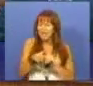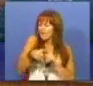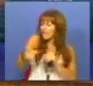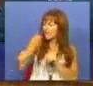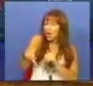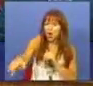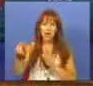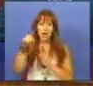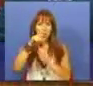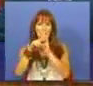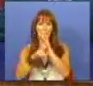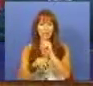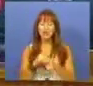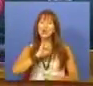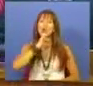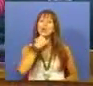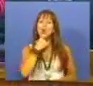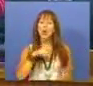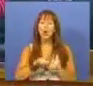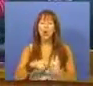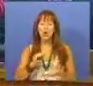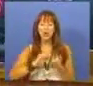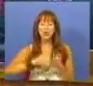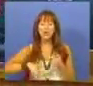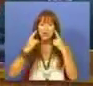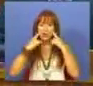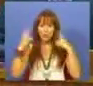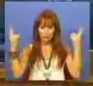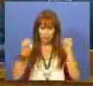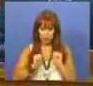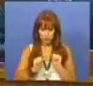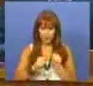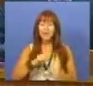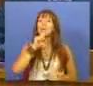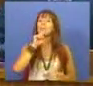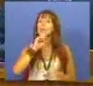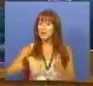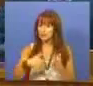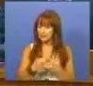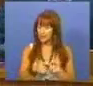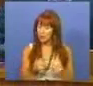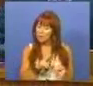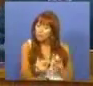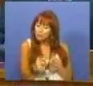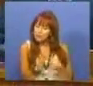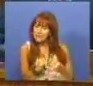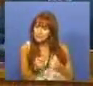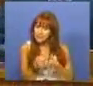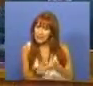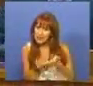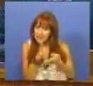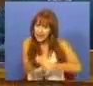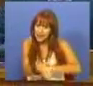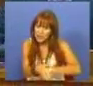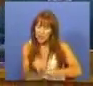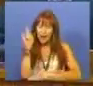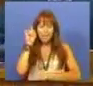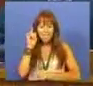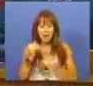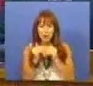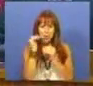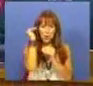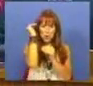das normas do Código dos Contratos Públicos, permitindo ajustes diretos em valor